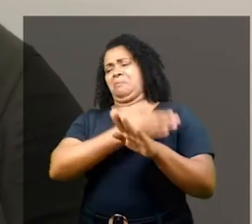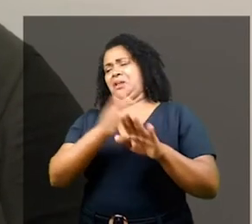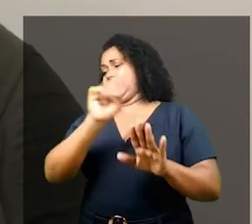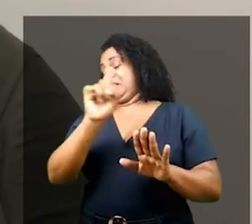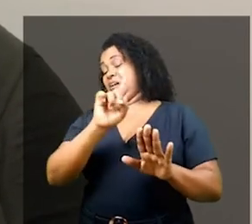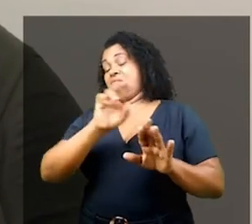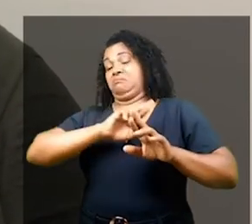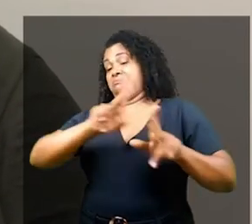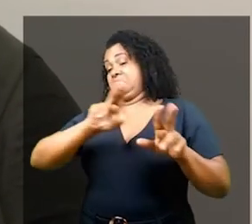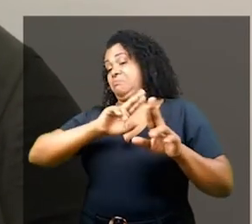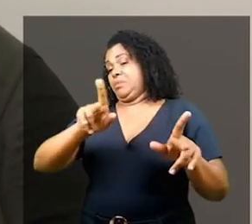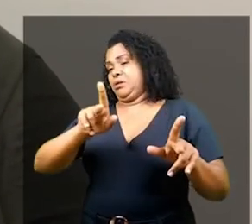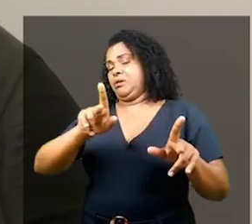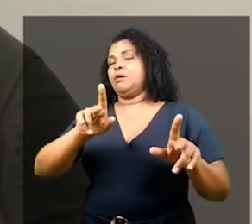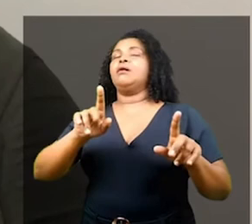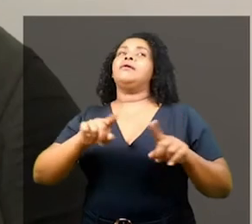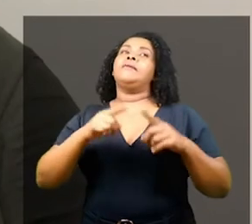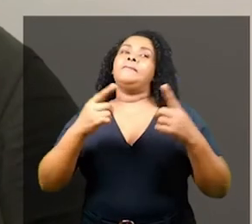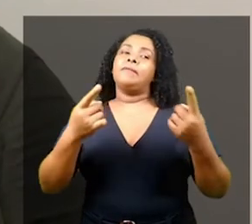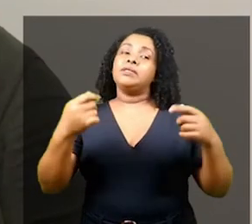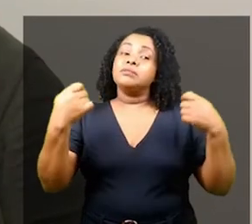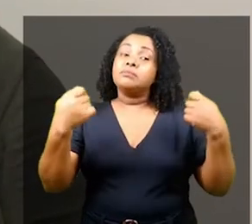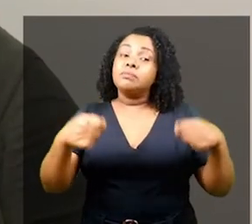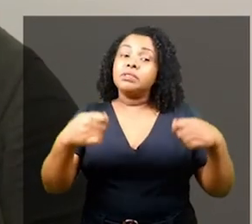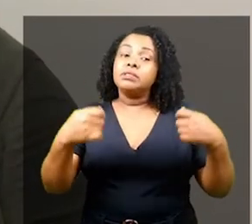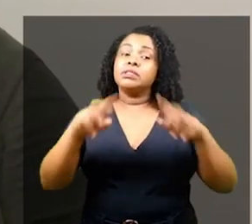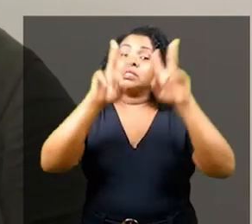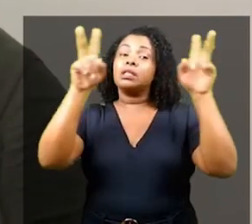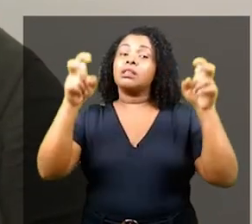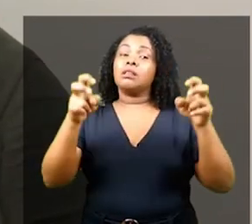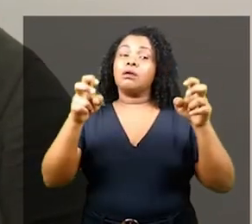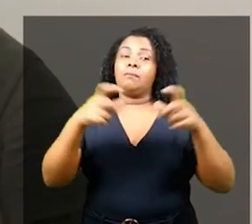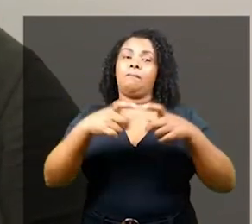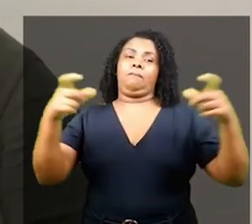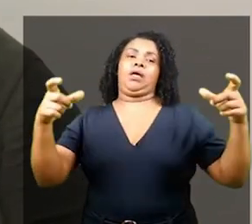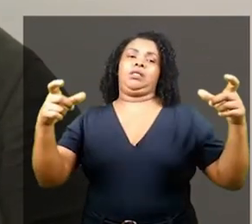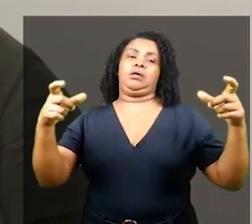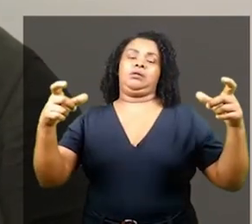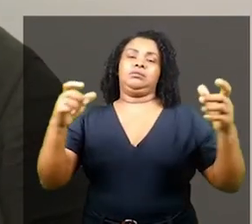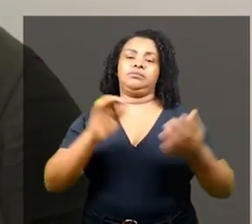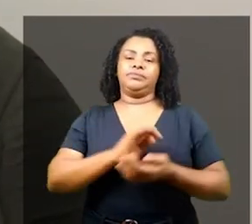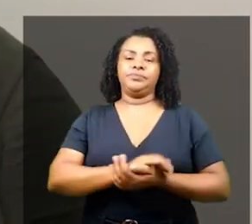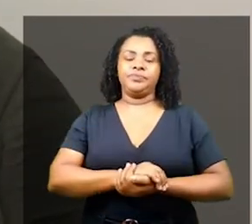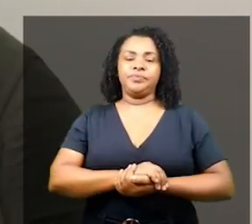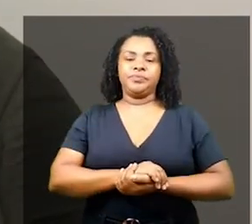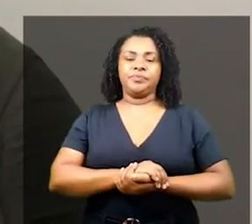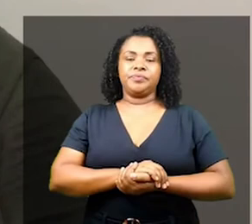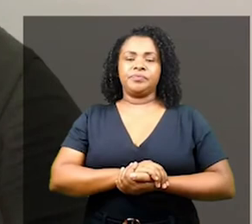Quem não se afeta e não tem prejuízos com a campanha racista em vigor há